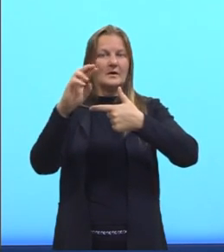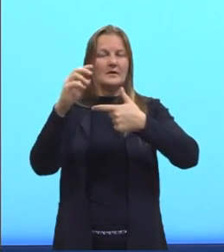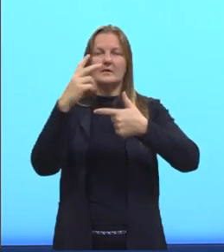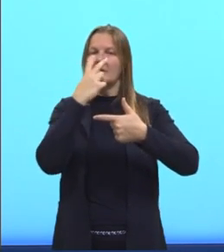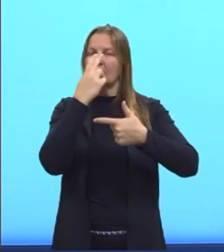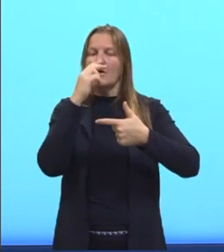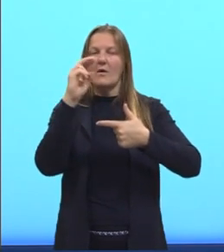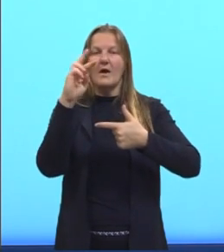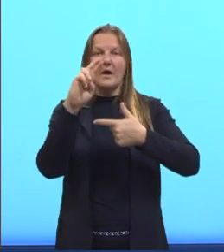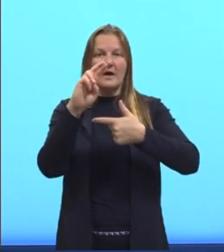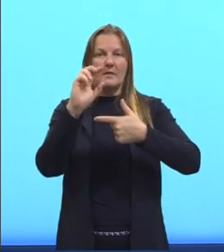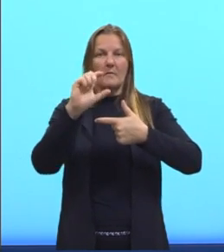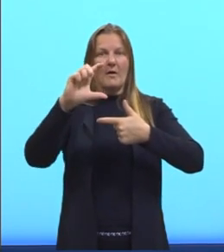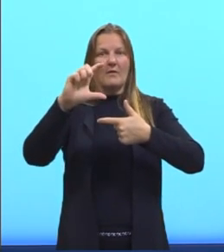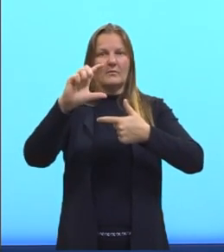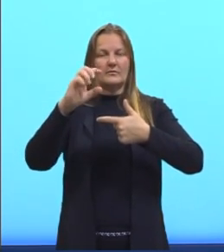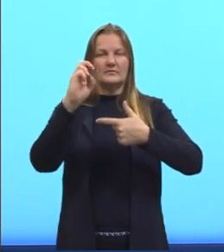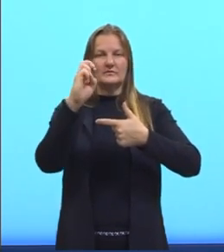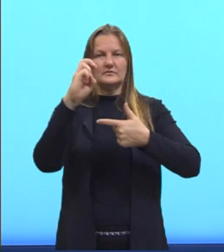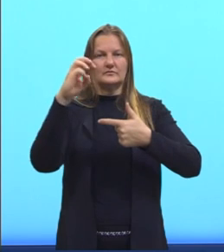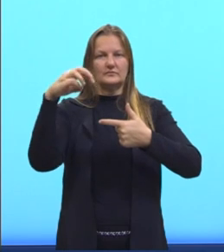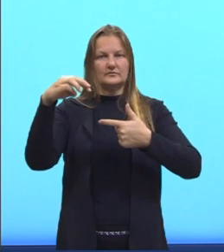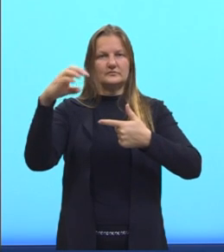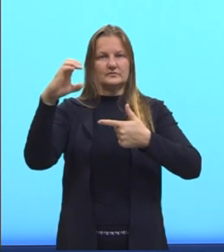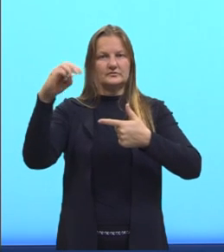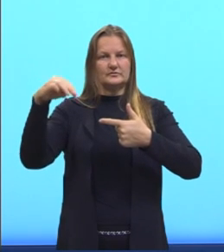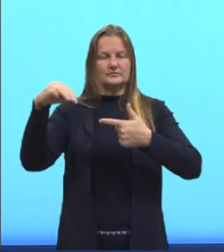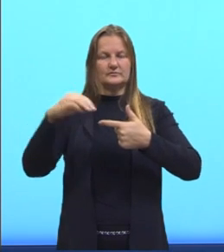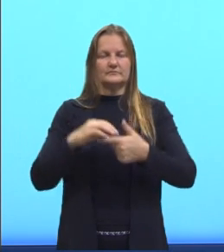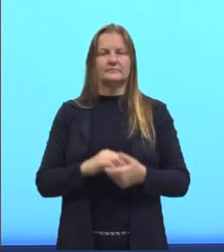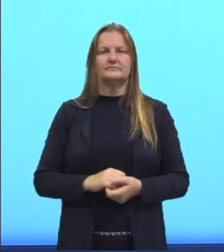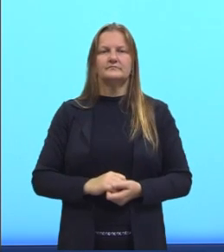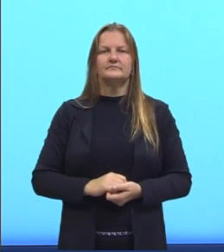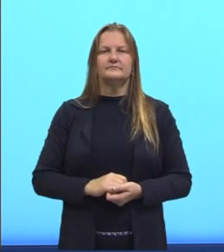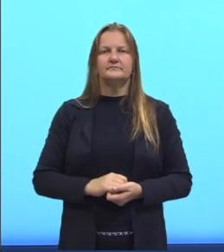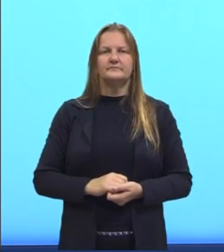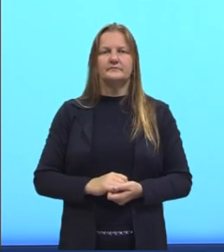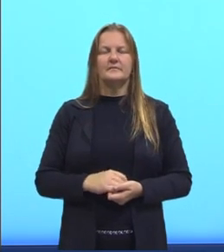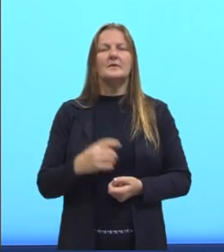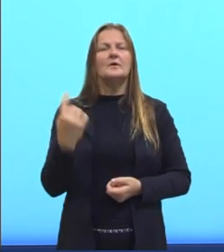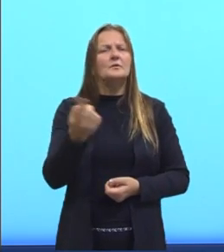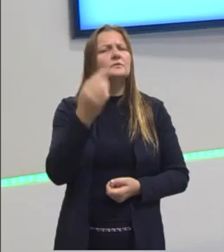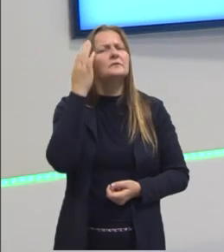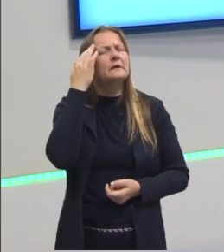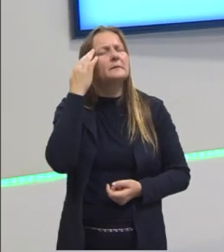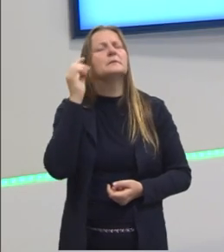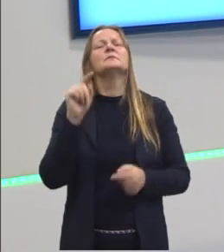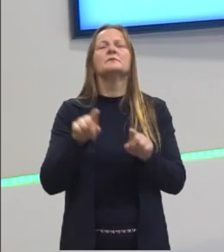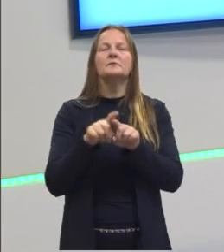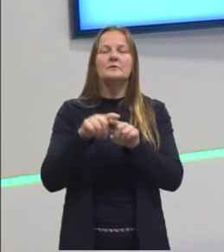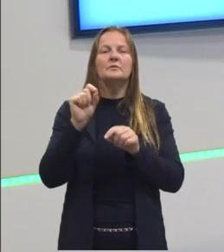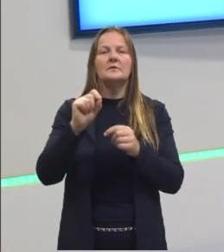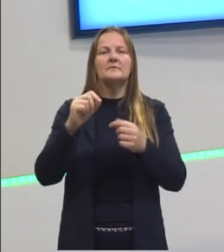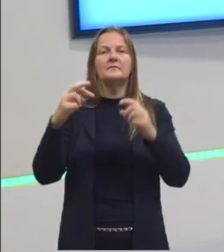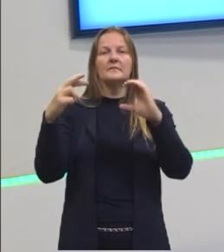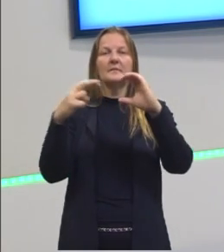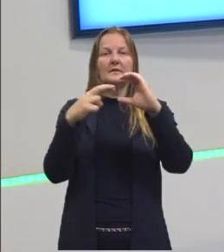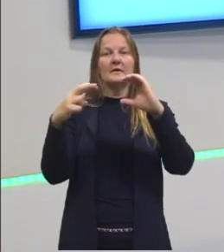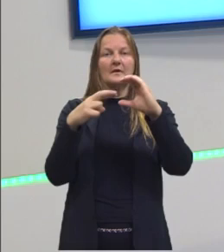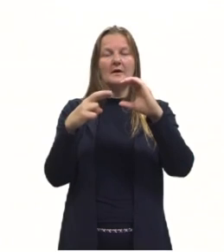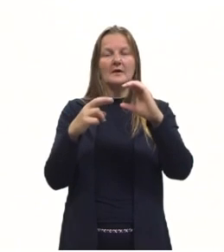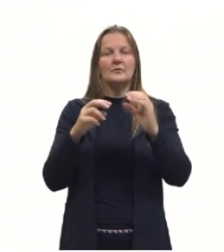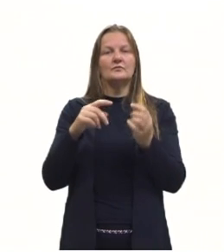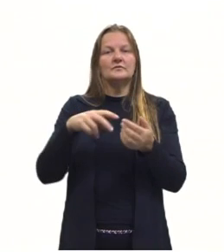maiúsculo de 5 centímetros Nós sabemos também que o raio R da